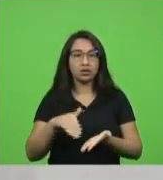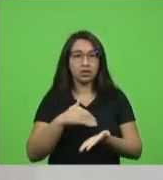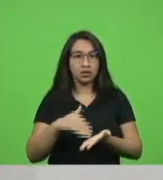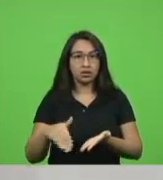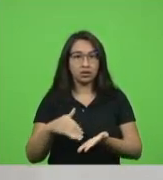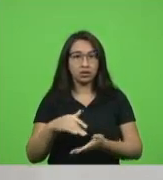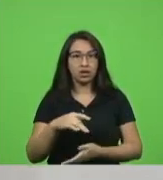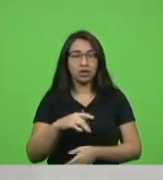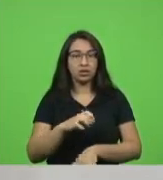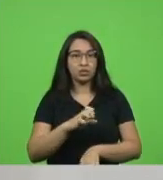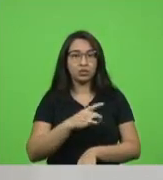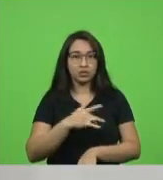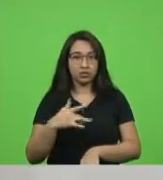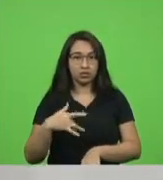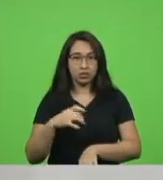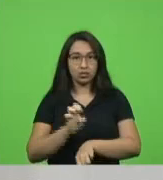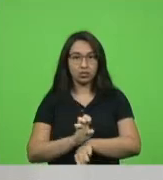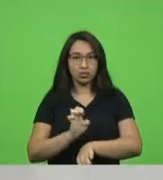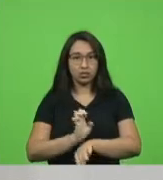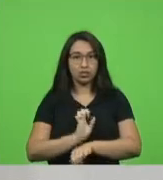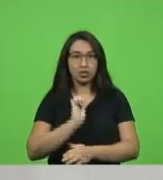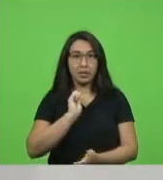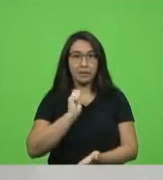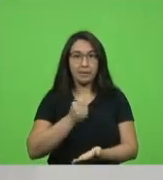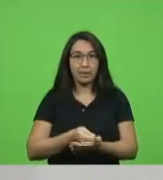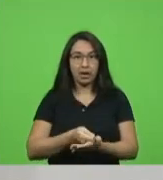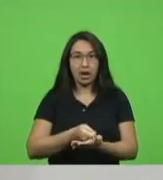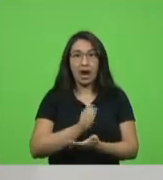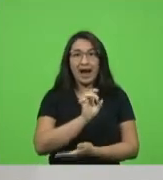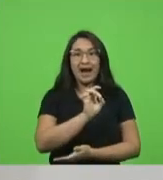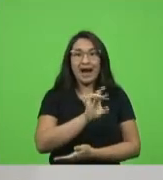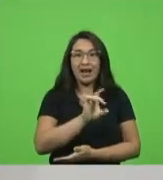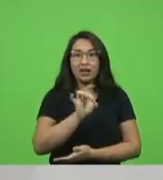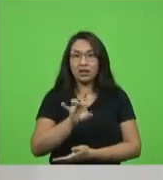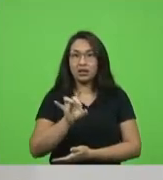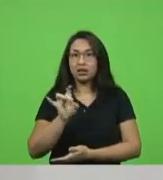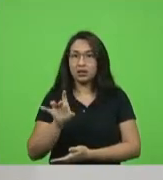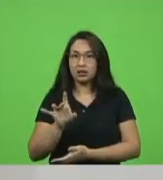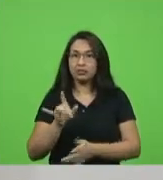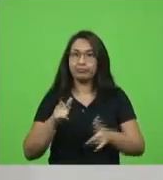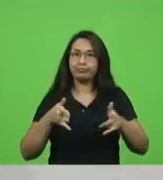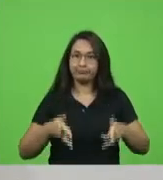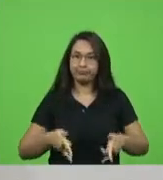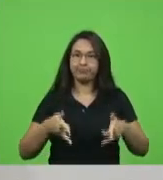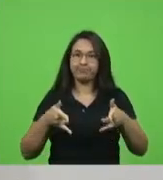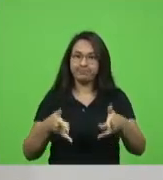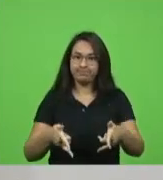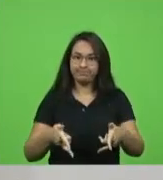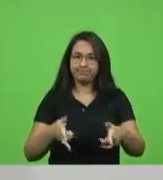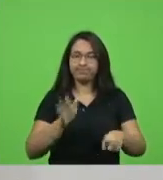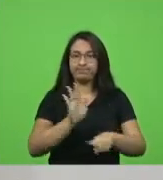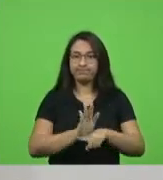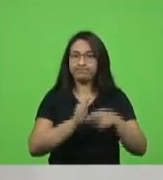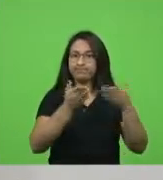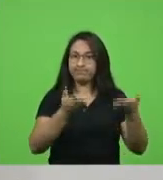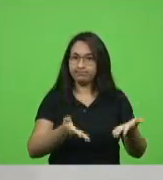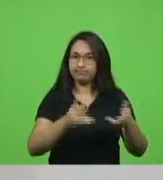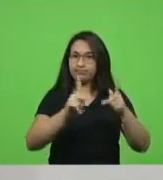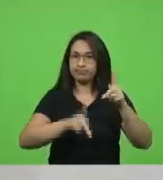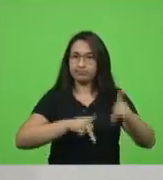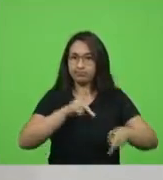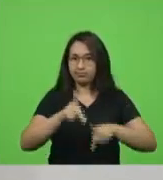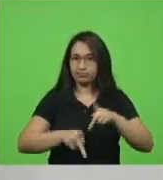do Estado pagasse cada um dos leitos levando mais saúde para a população e